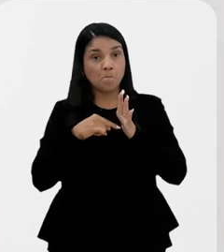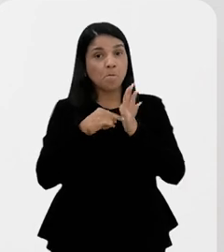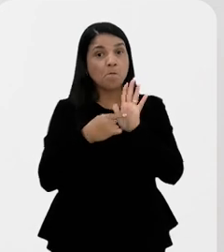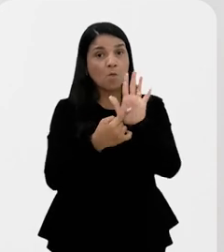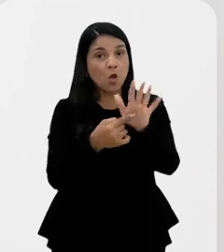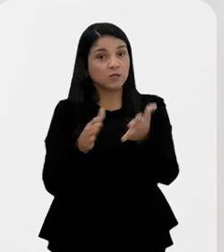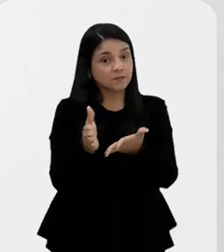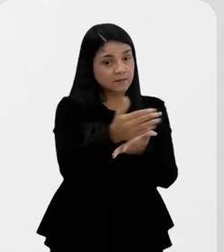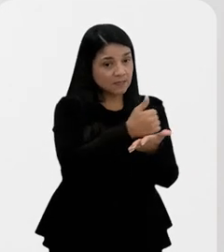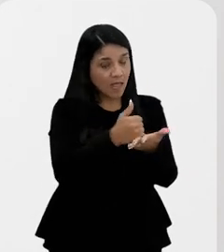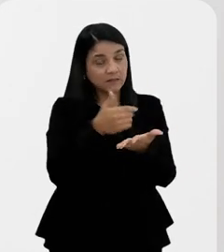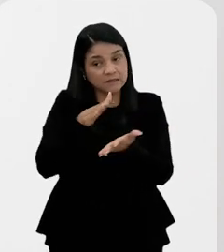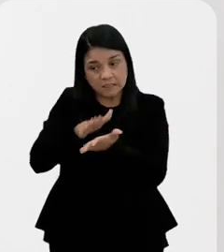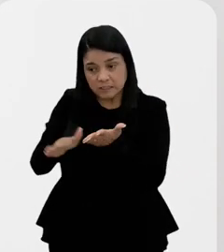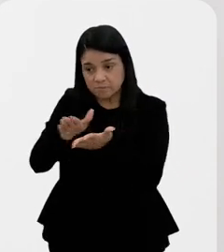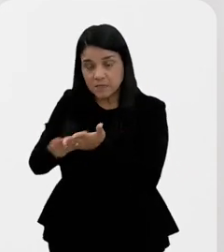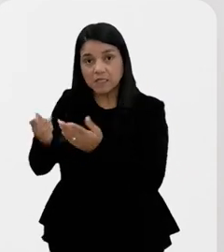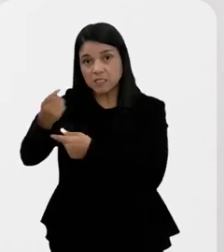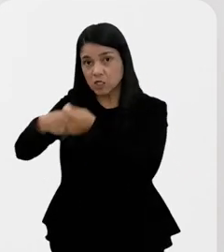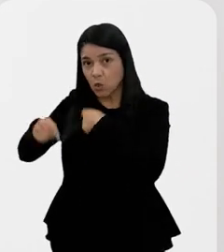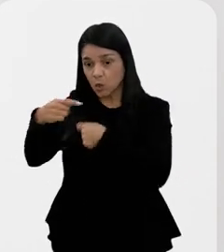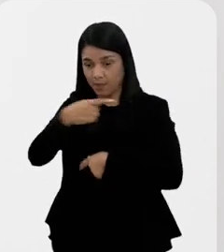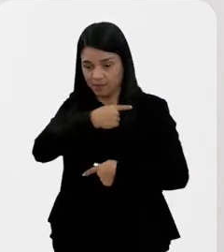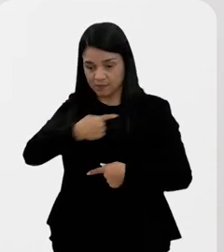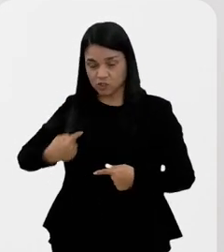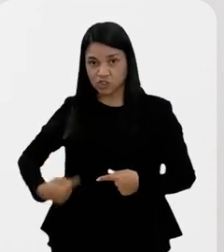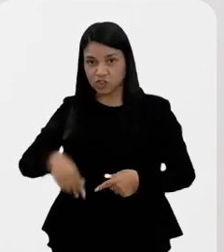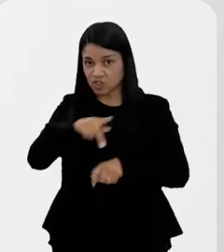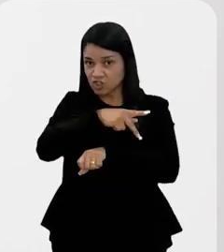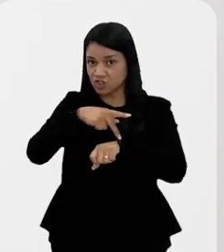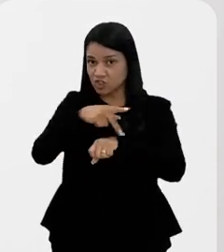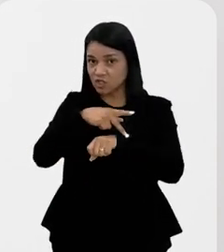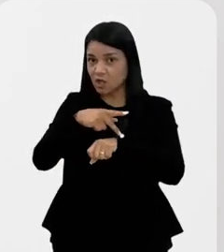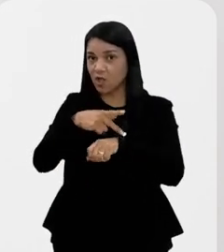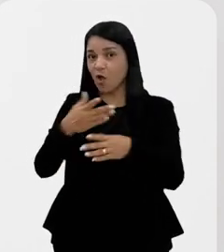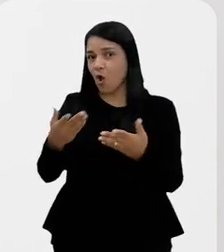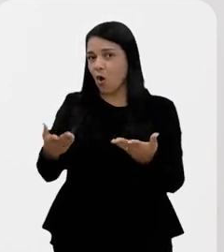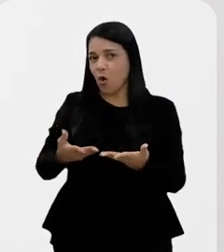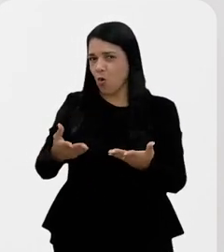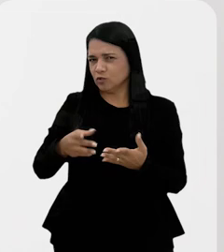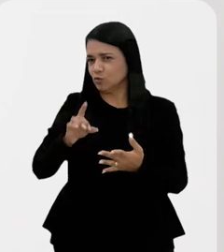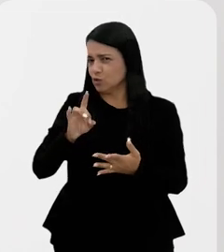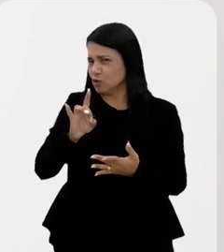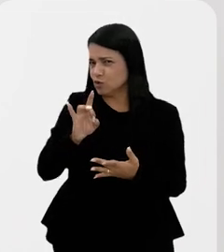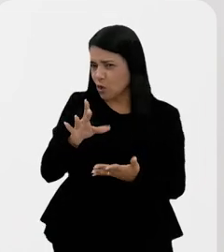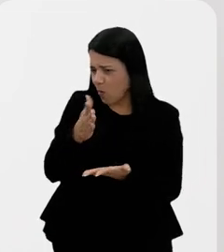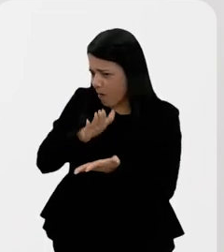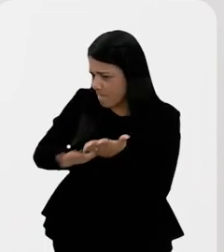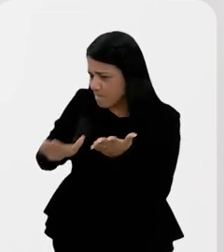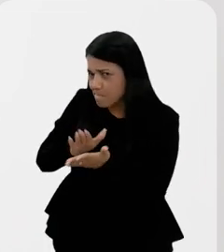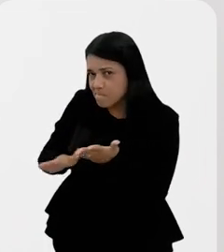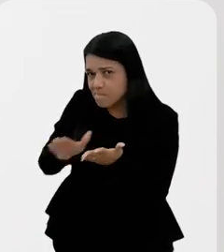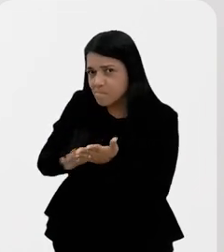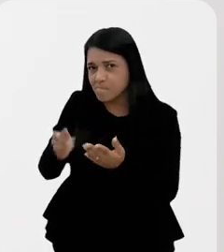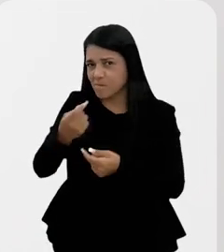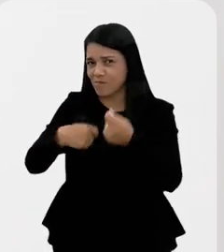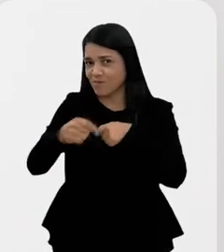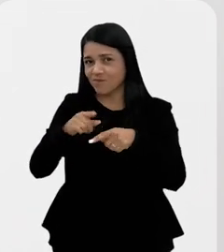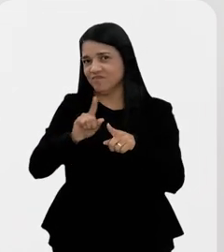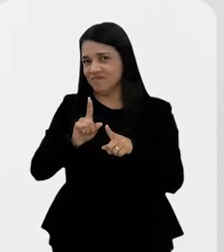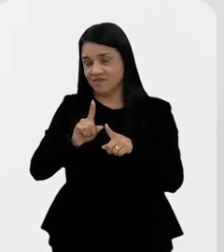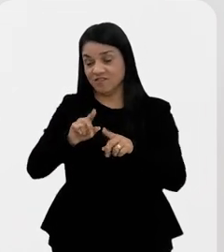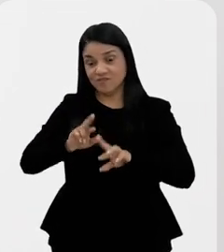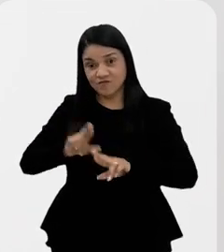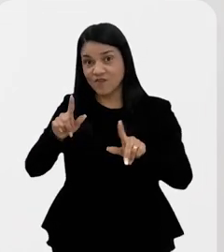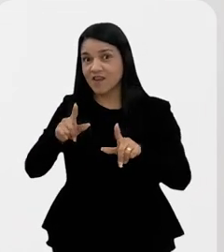perdas econômicas levantadas na China, mas que não são hoje em dia, a gente não trata mais só de perdas econômicas, mas de perdas